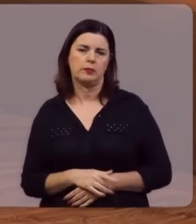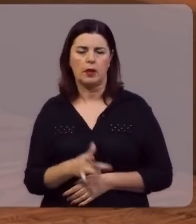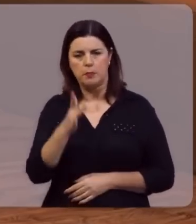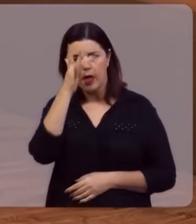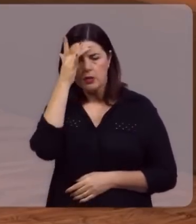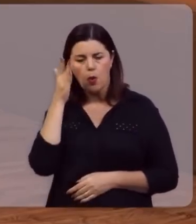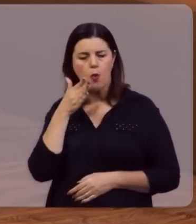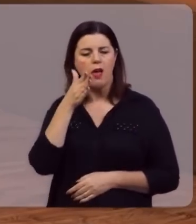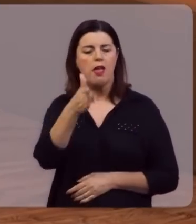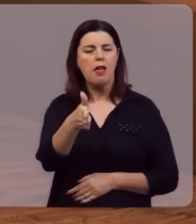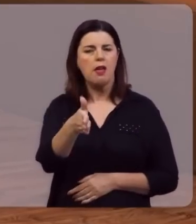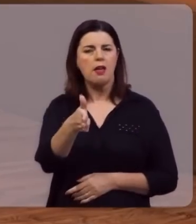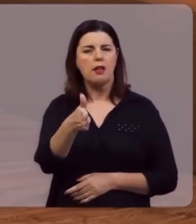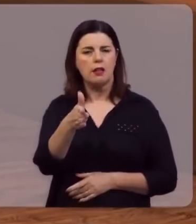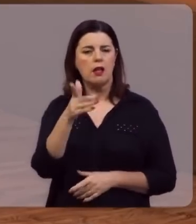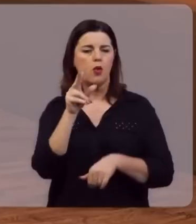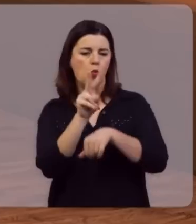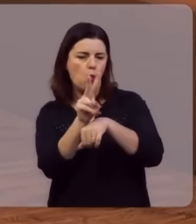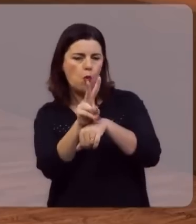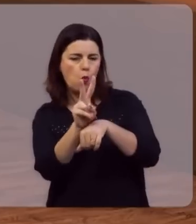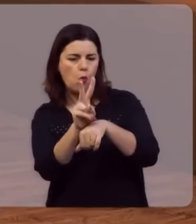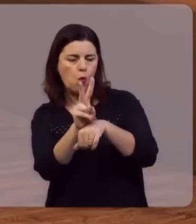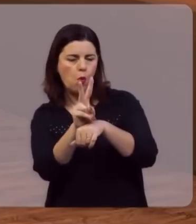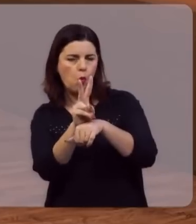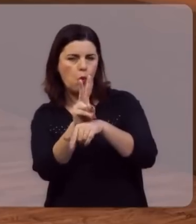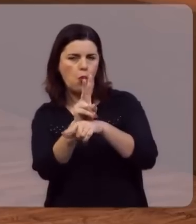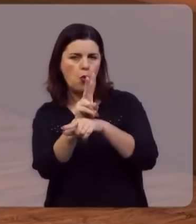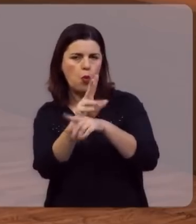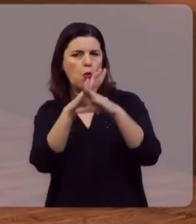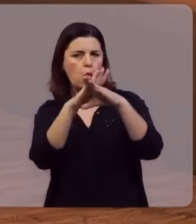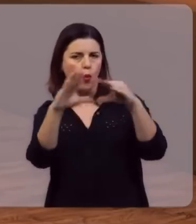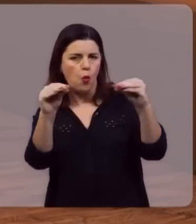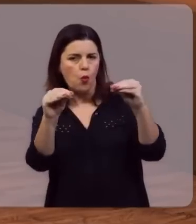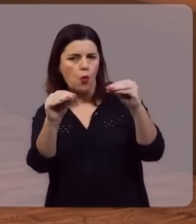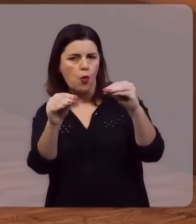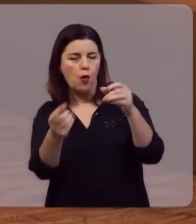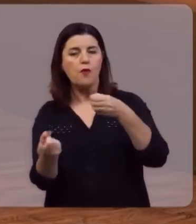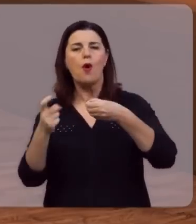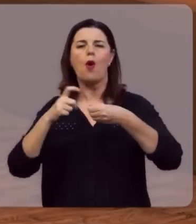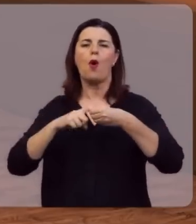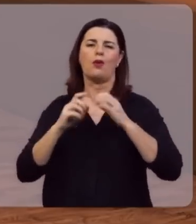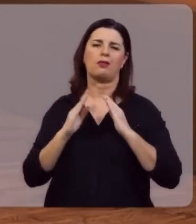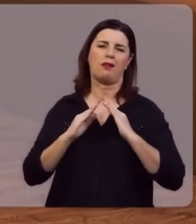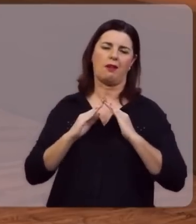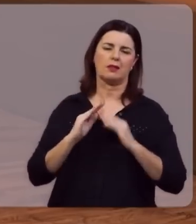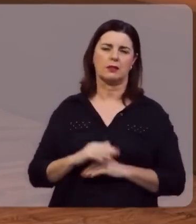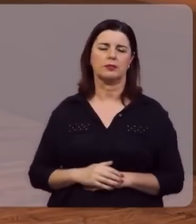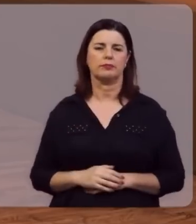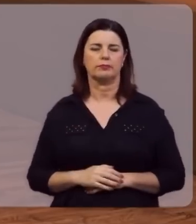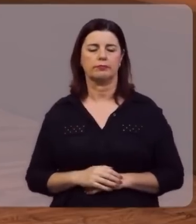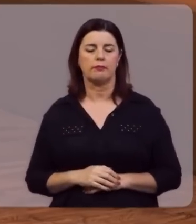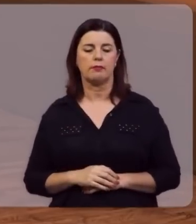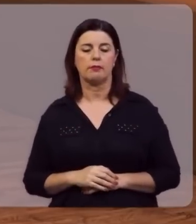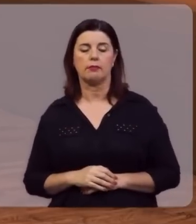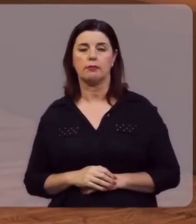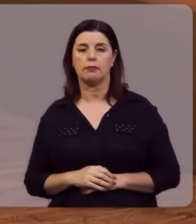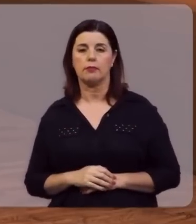Pessoas que entram, são tratadas, curadas e retornam para a sua casa.